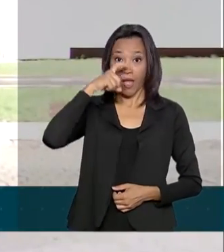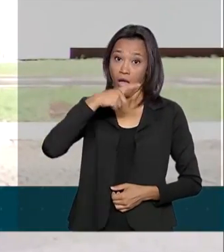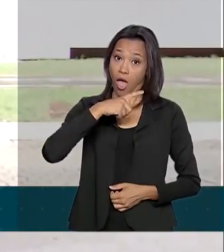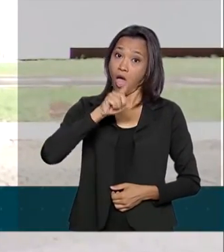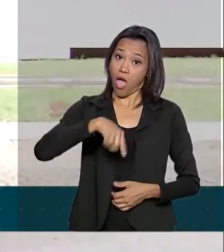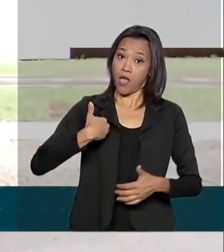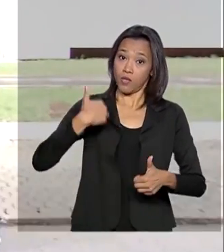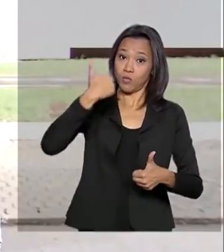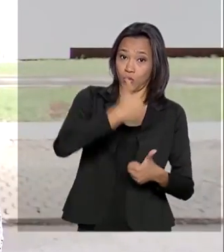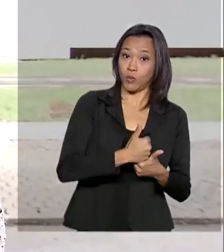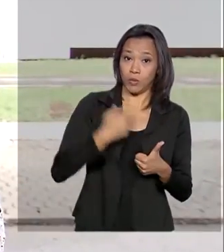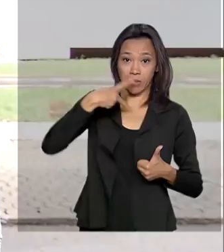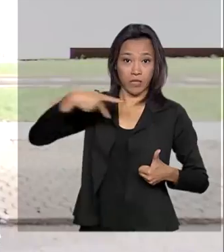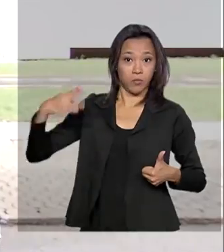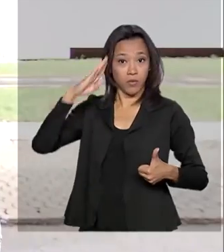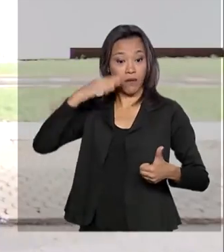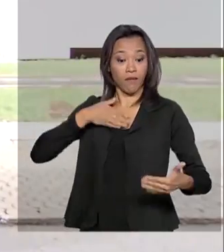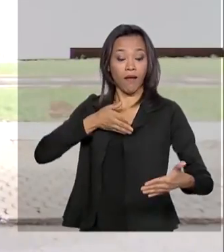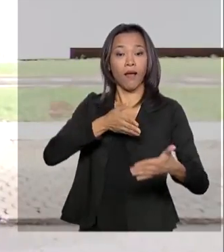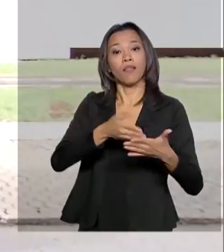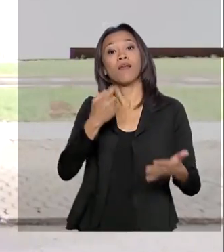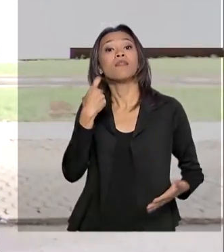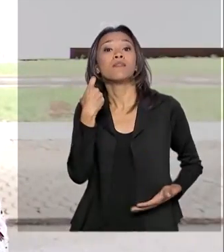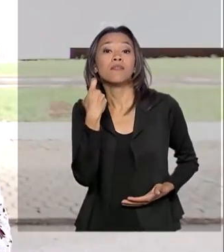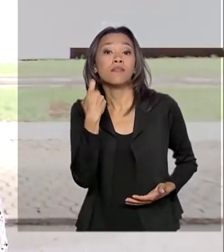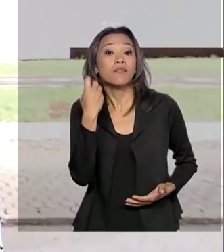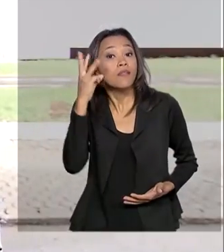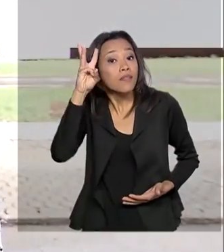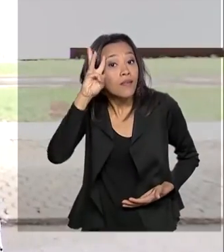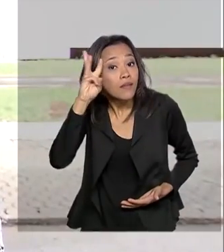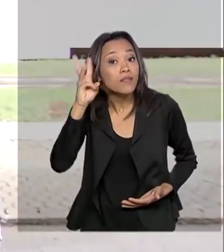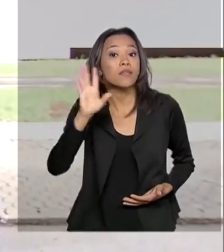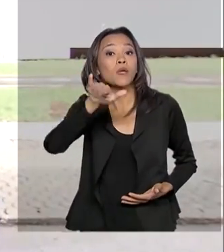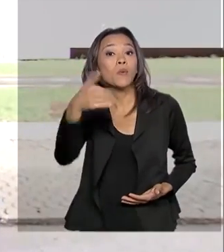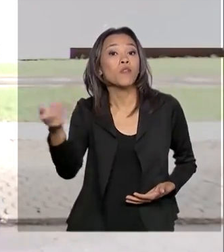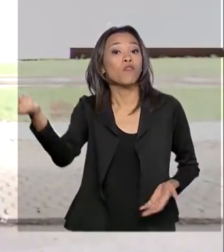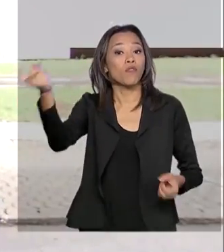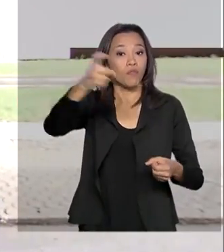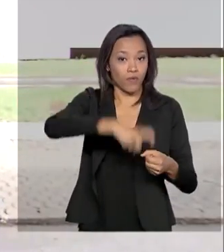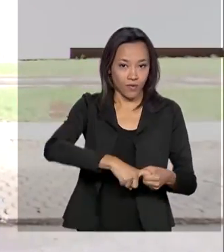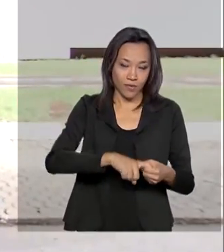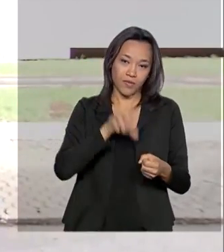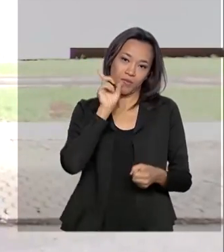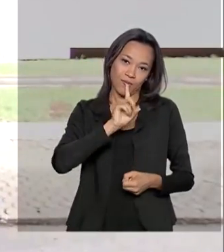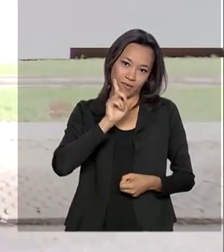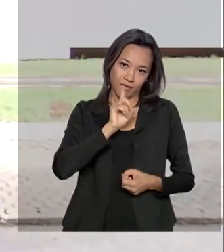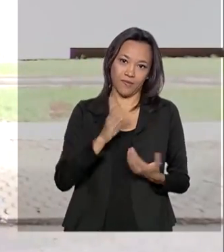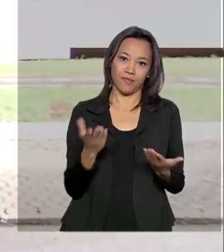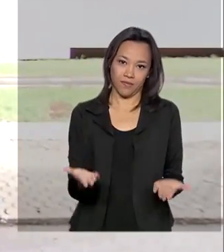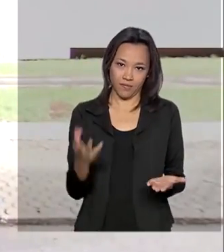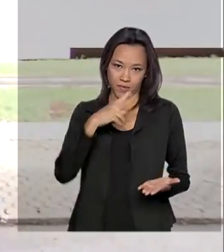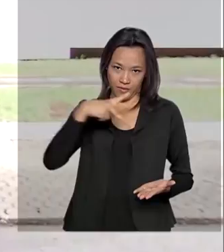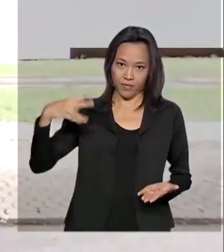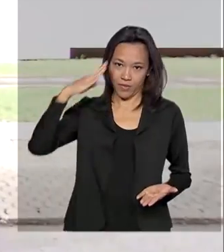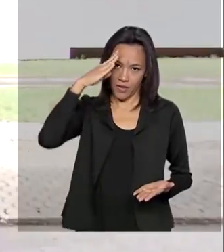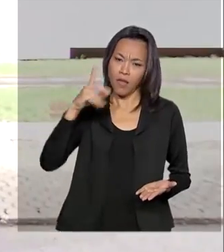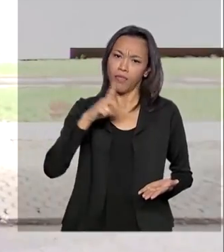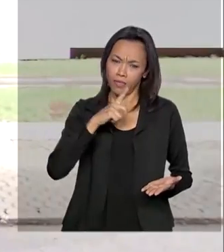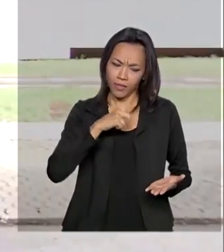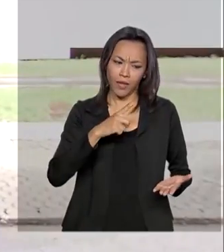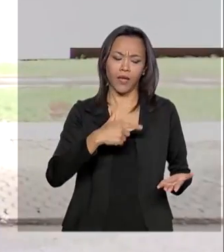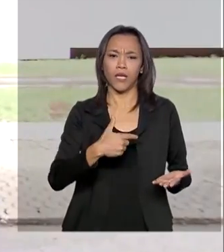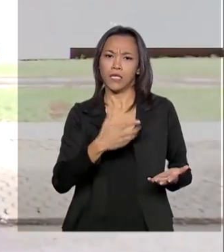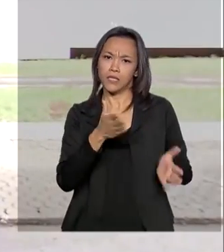exercício até esta terça-feira, quando o presidente Jair Bolsonaro retorna dos Estados Unidos. Ele tem conciliado as funções